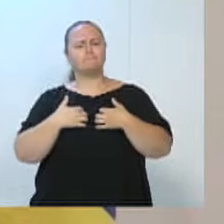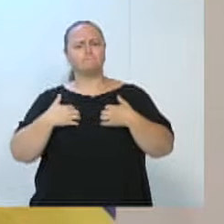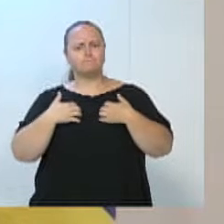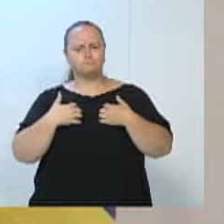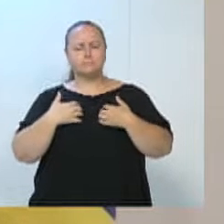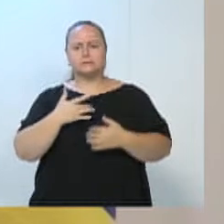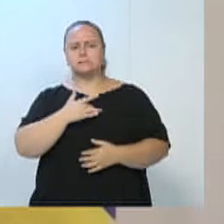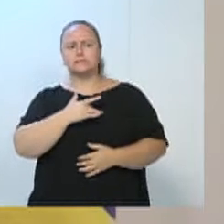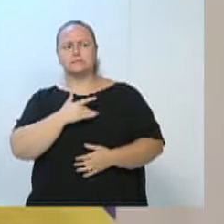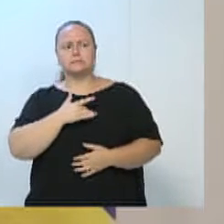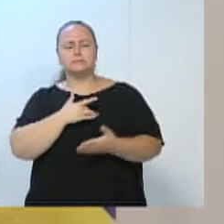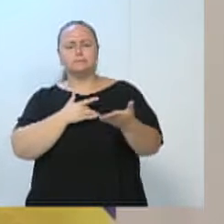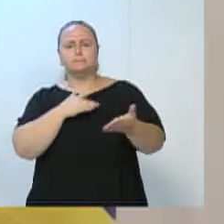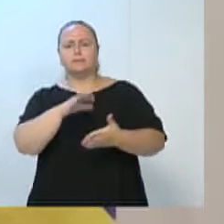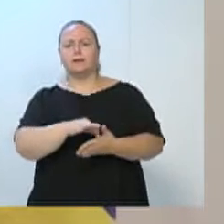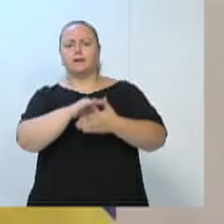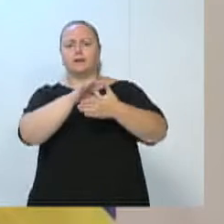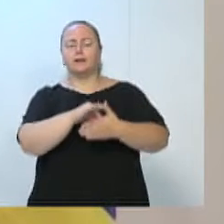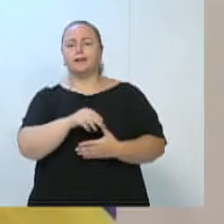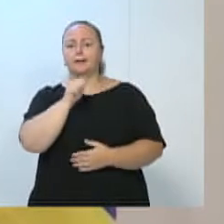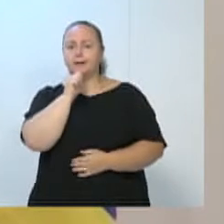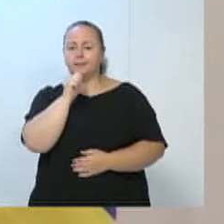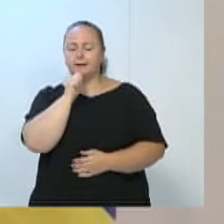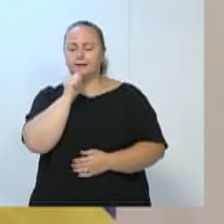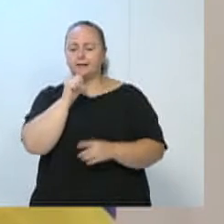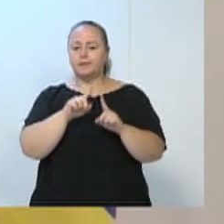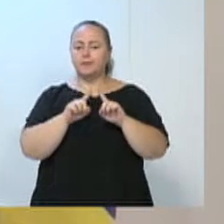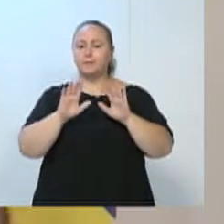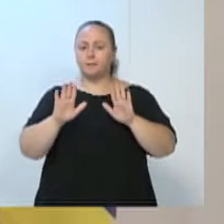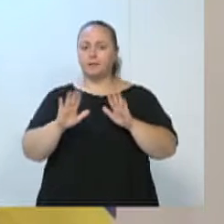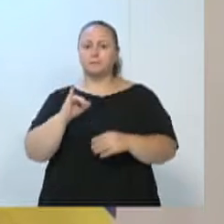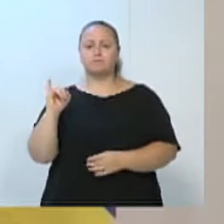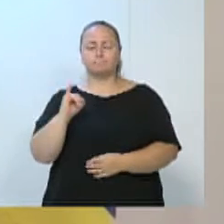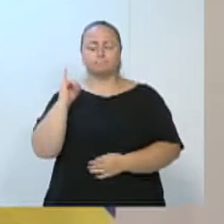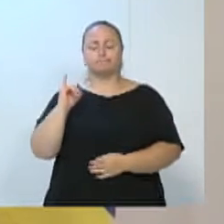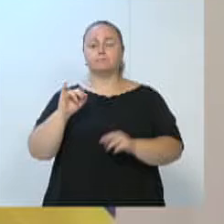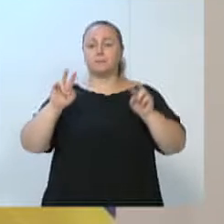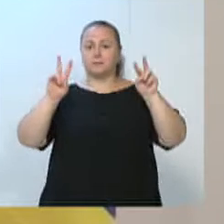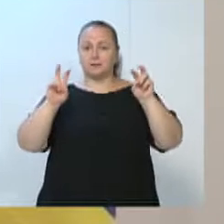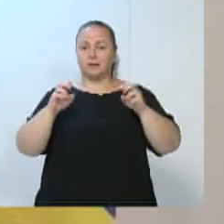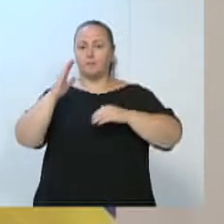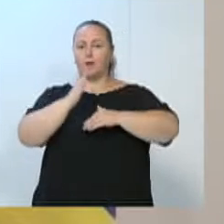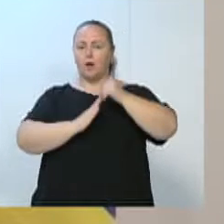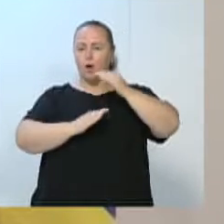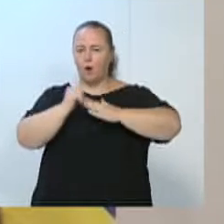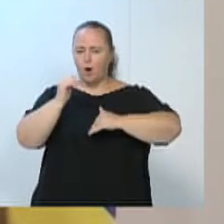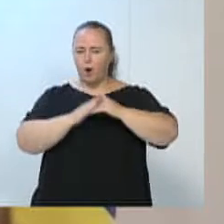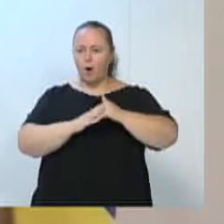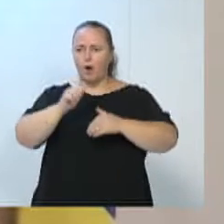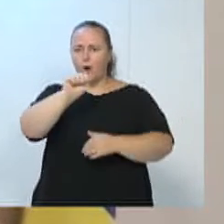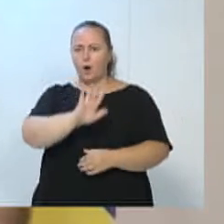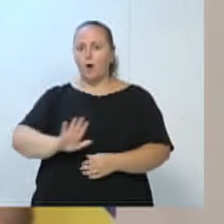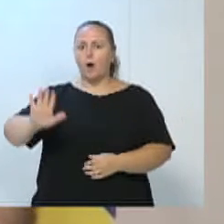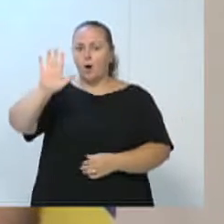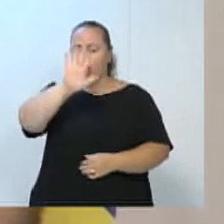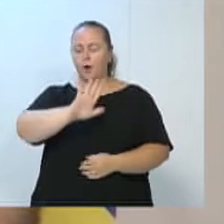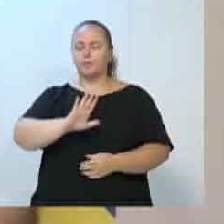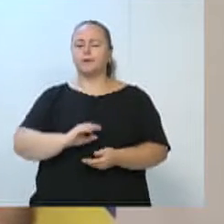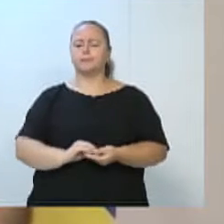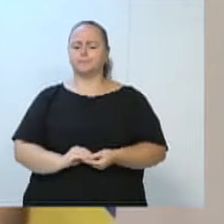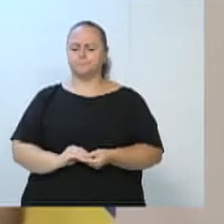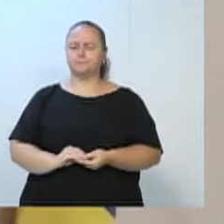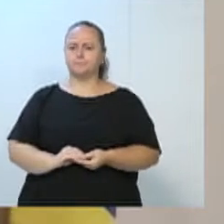do governo está aqui, e é importante quando se fala obras por toda a cidade, e eu entendo também, nessa questão de obras,